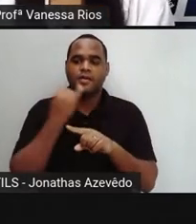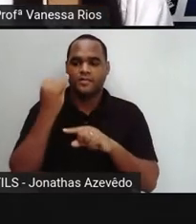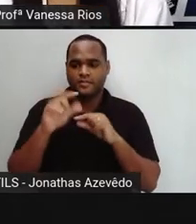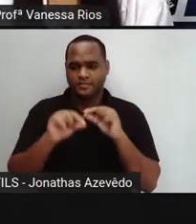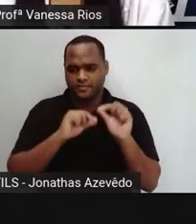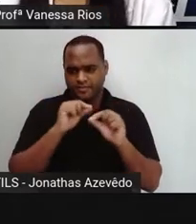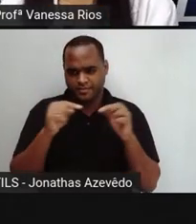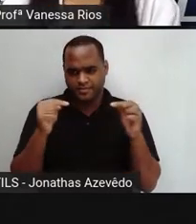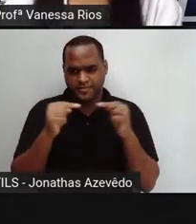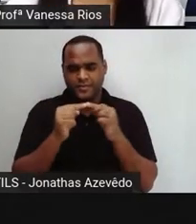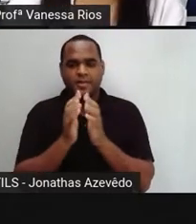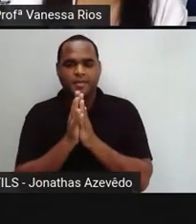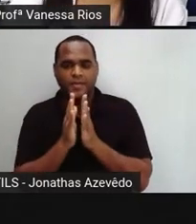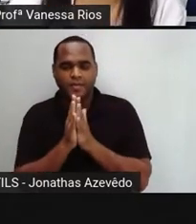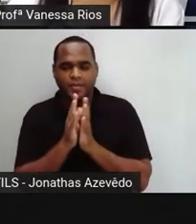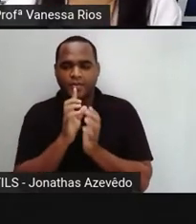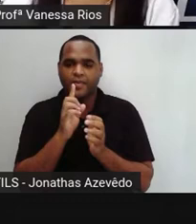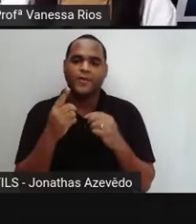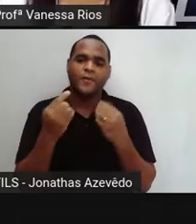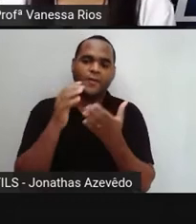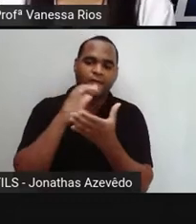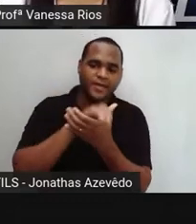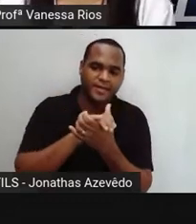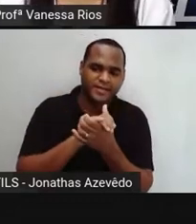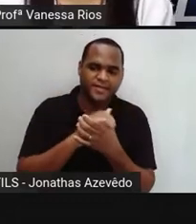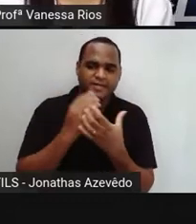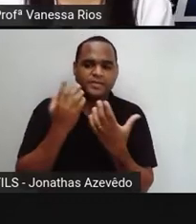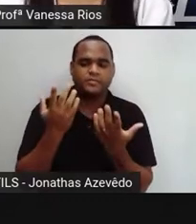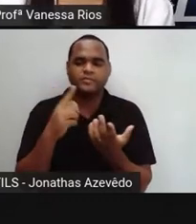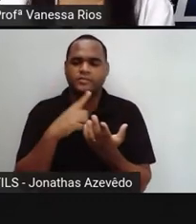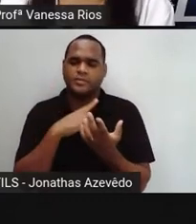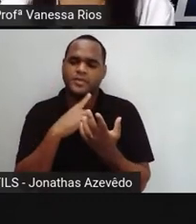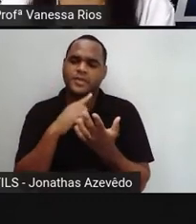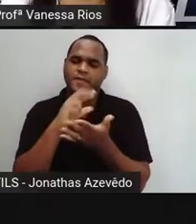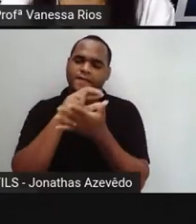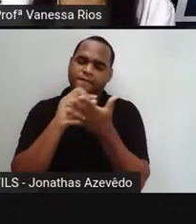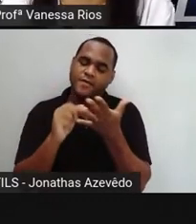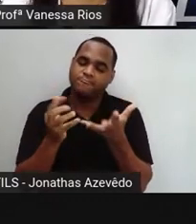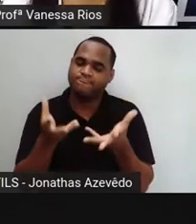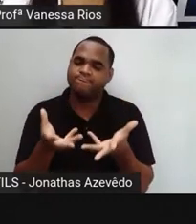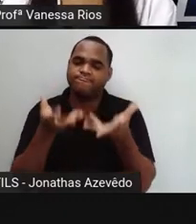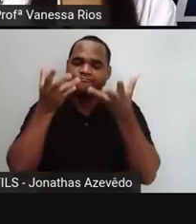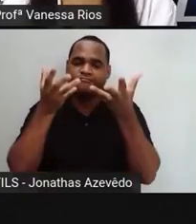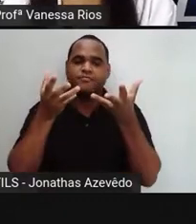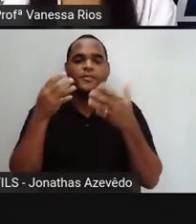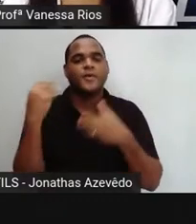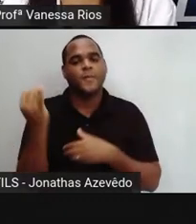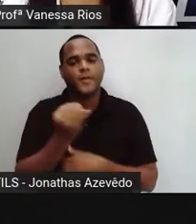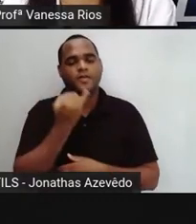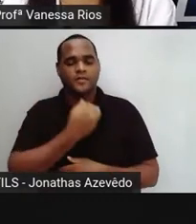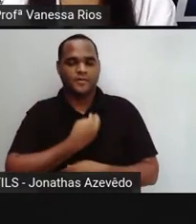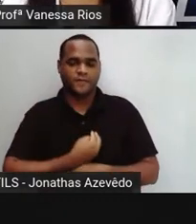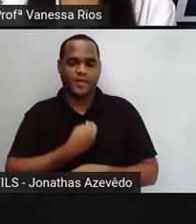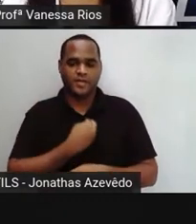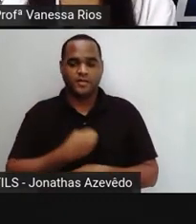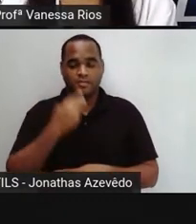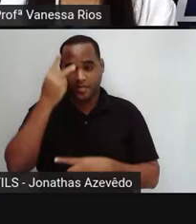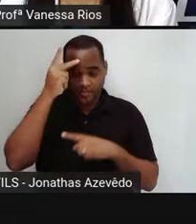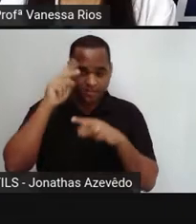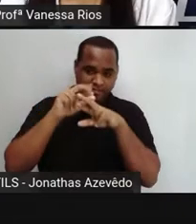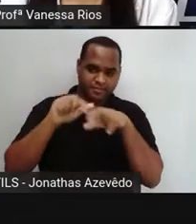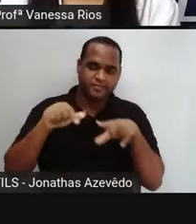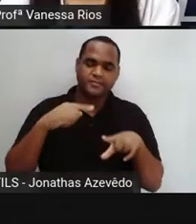Então, é o aniversário, é o casamento, é algo que traz aí mais relevância para a vida de determinada pessoa.